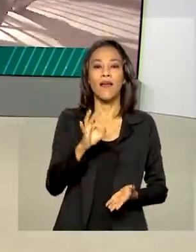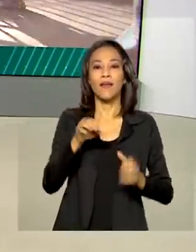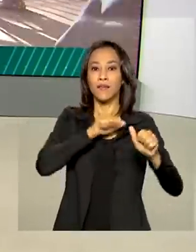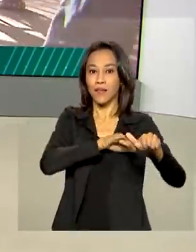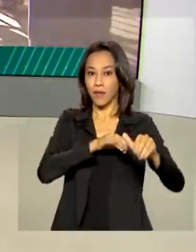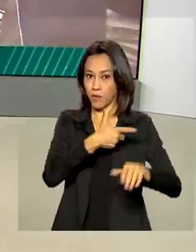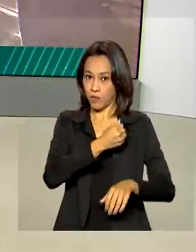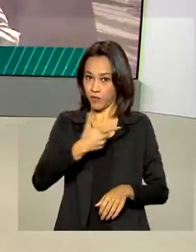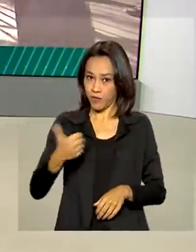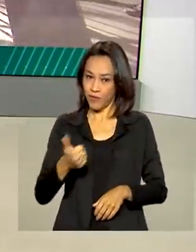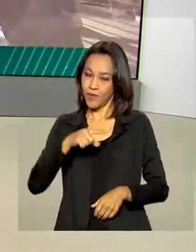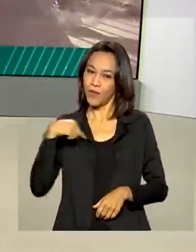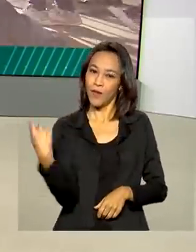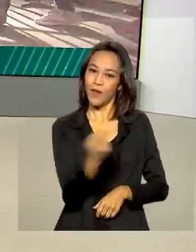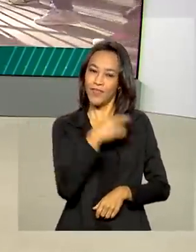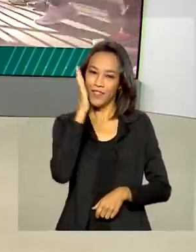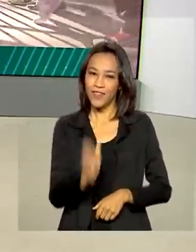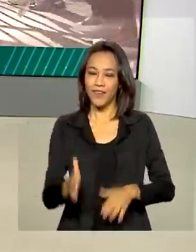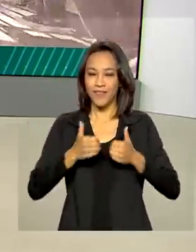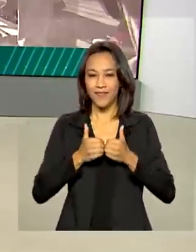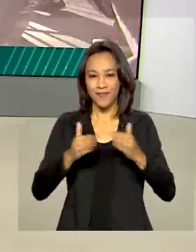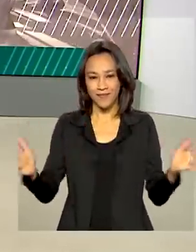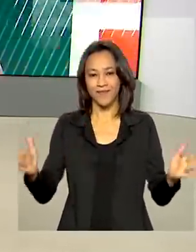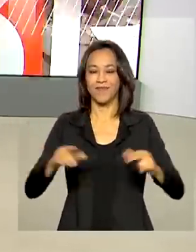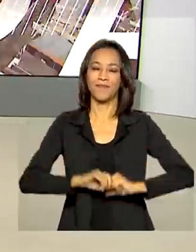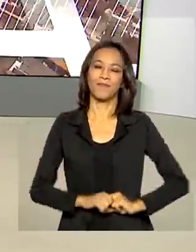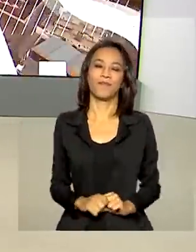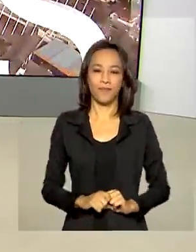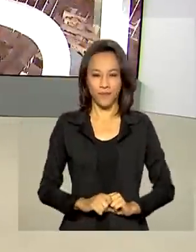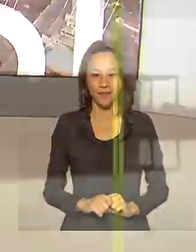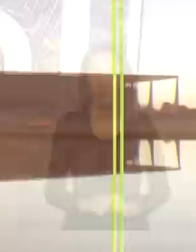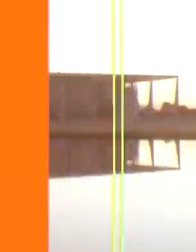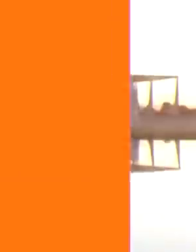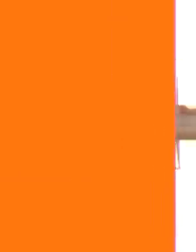setembro de 2021, o Brasil em Dia já está no ar.